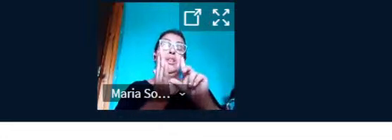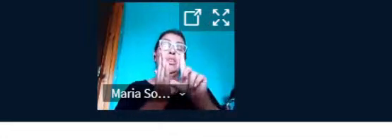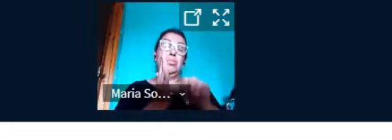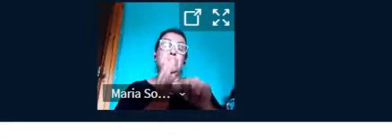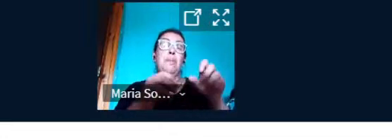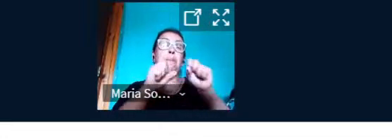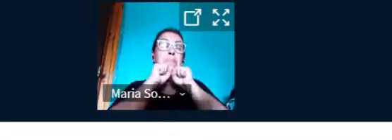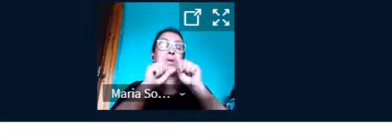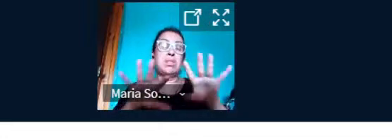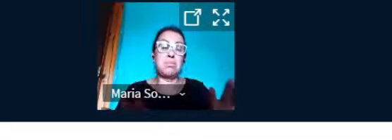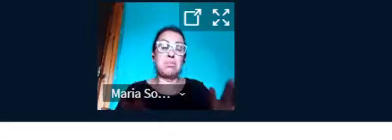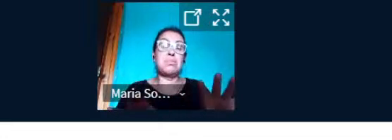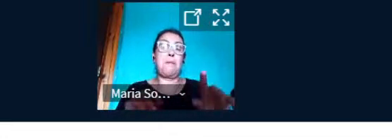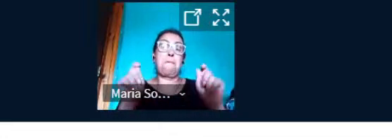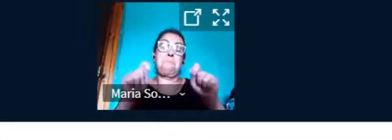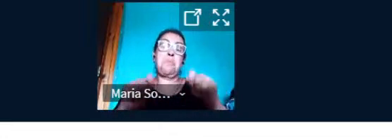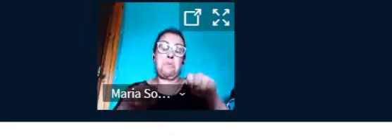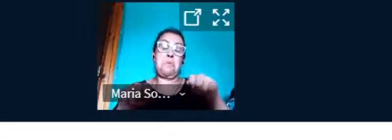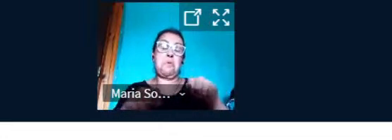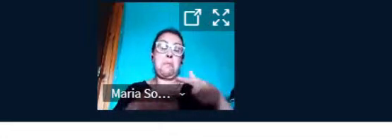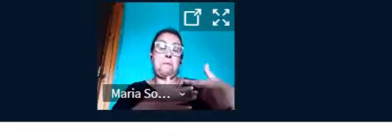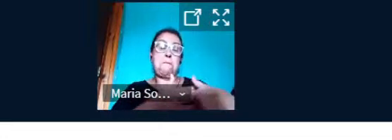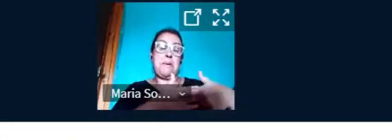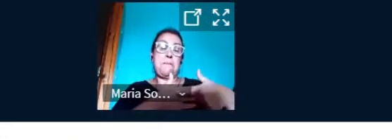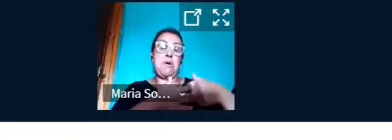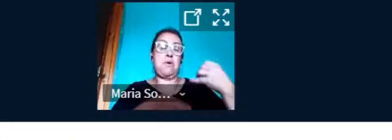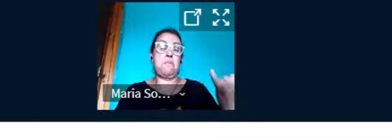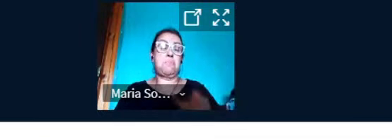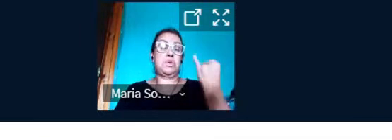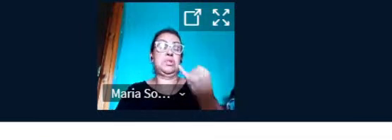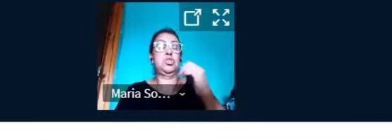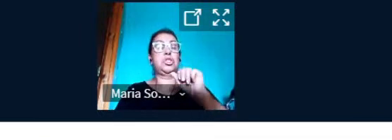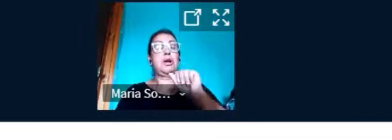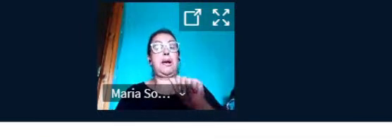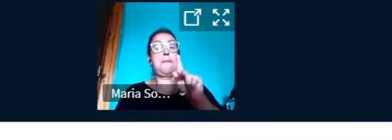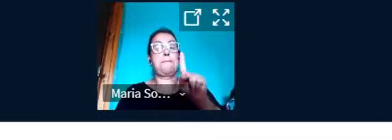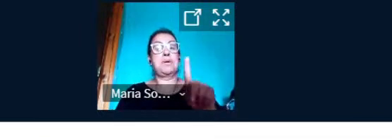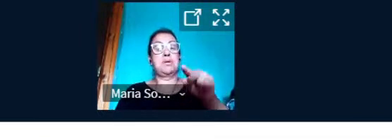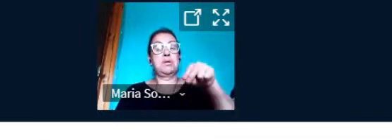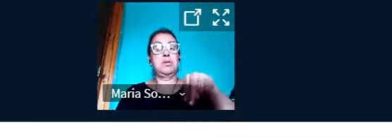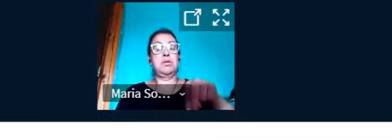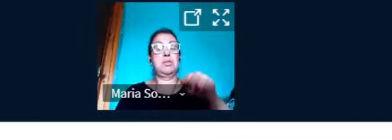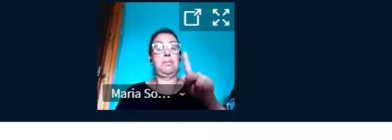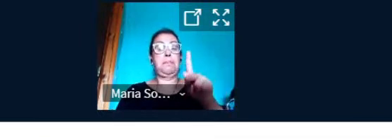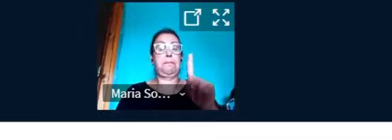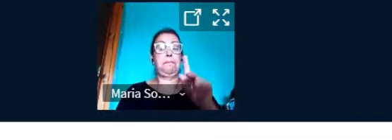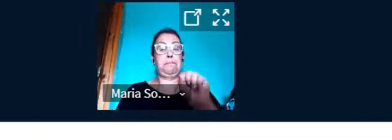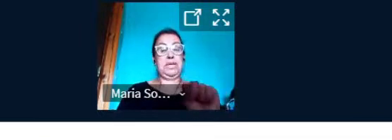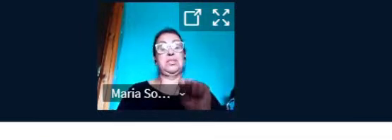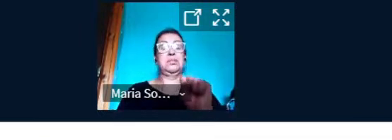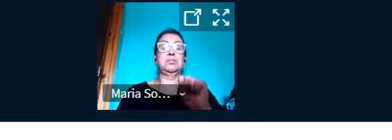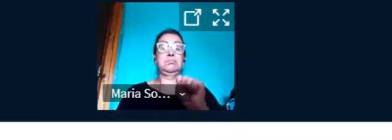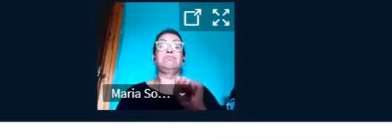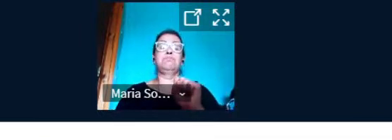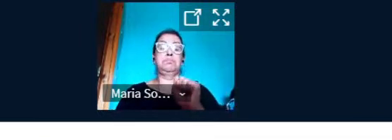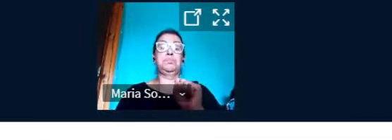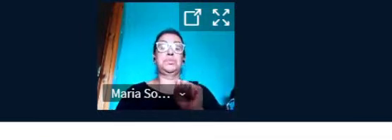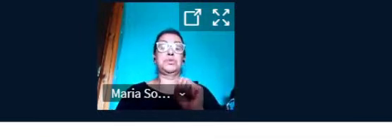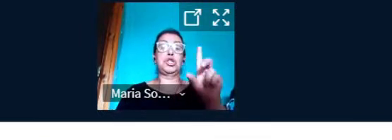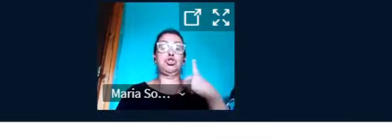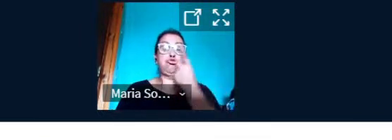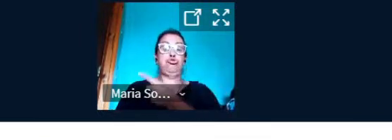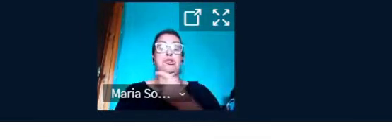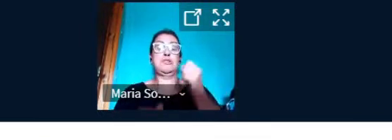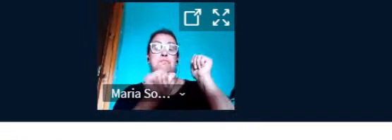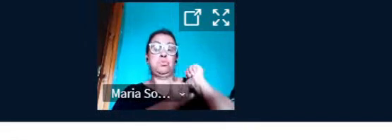APNPs. Diante disso, nós bolsistas passamos a produzir tutoriais em formato de slides e vídeos